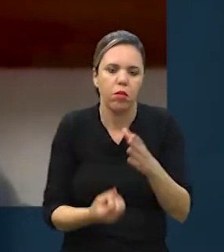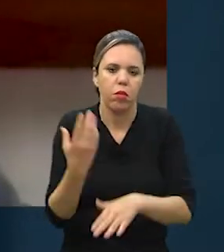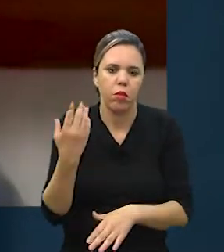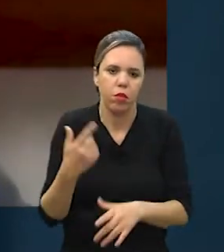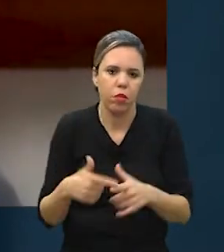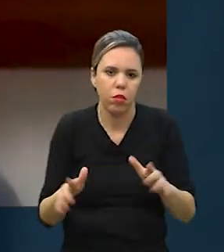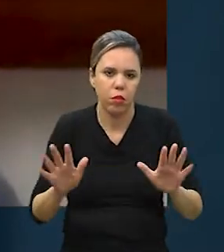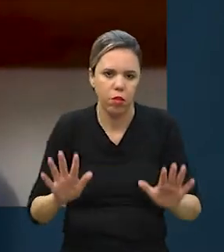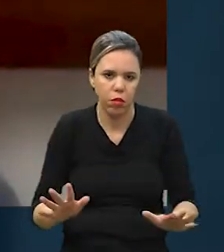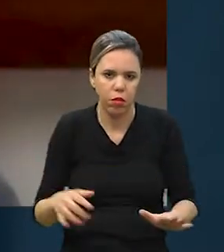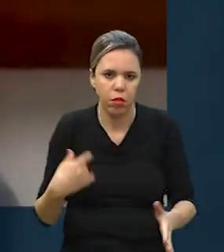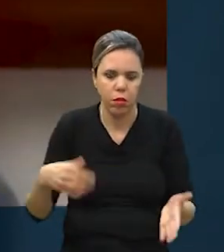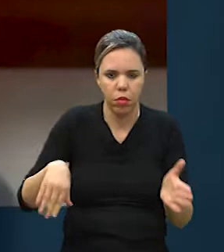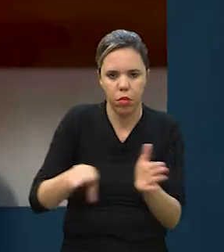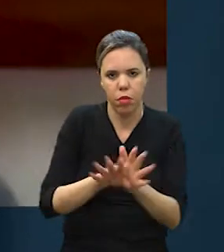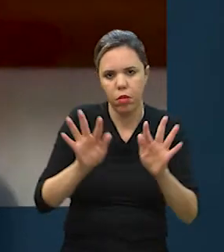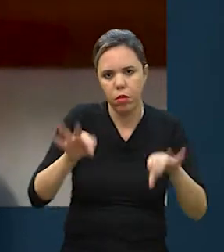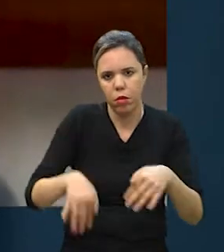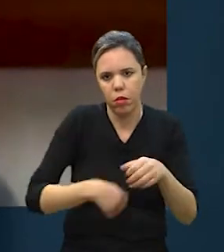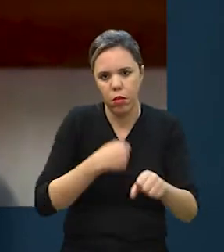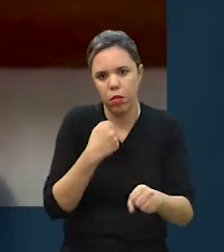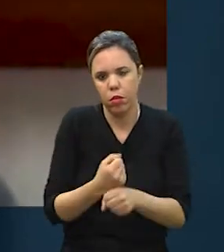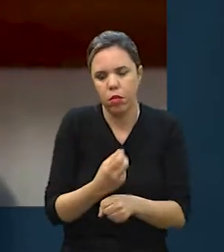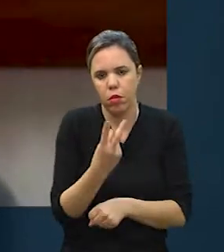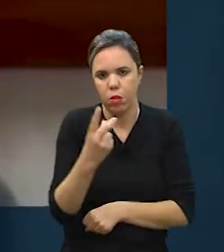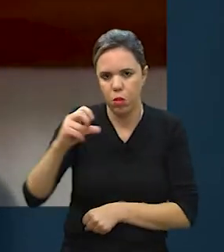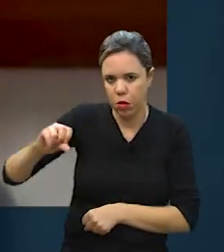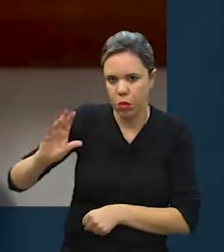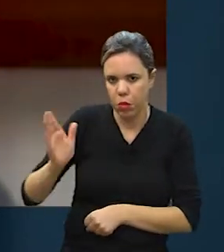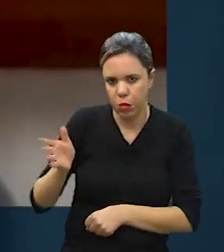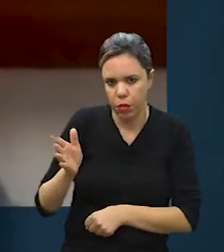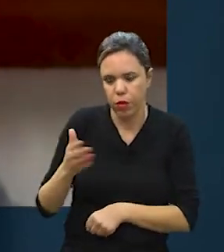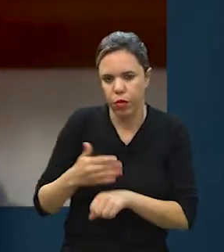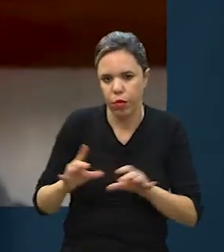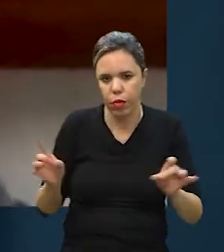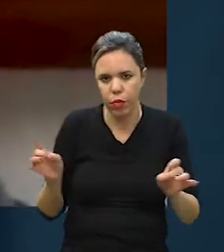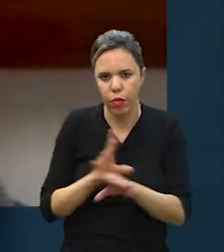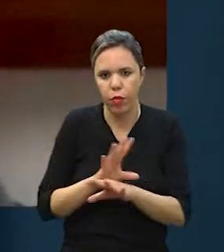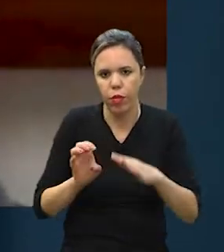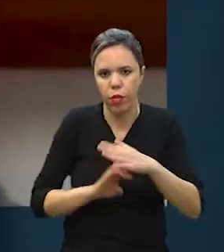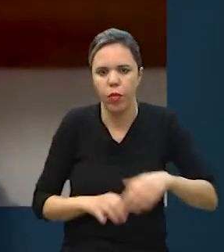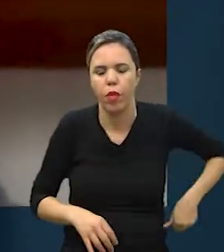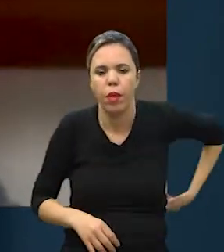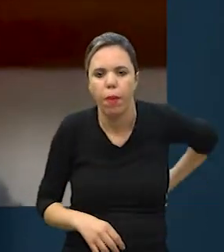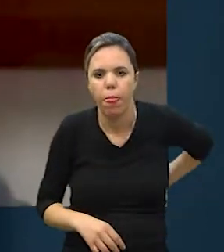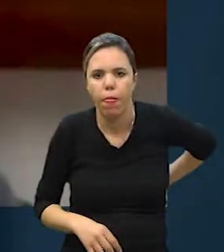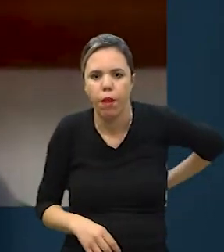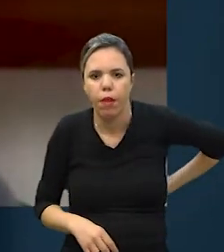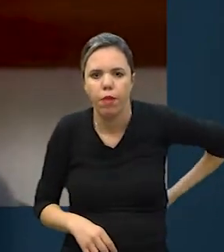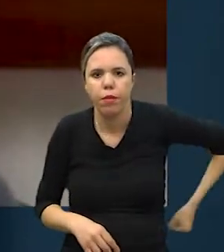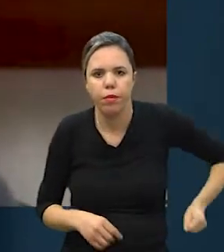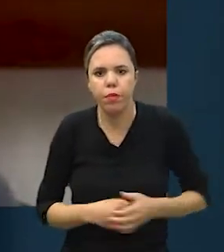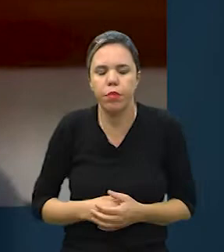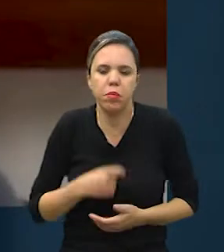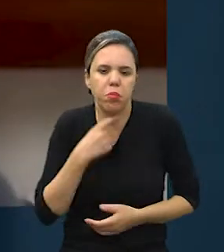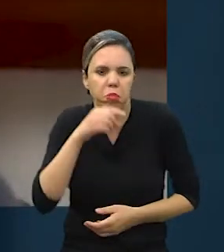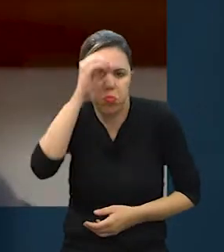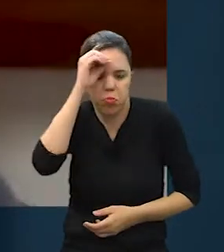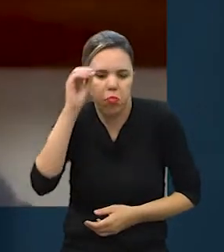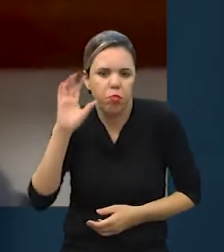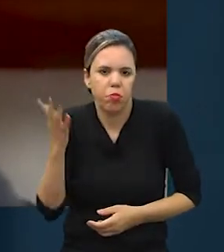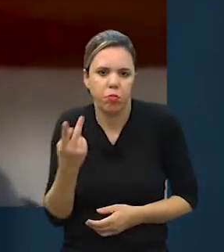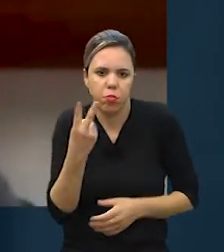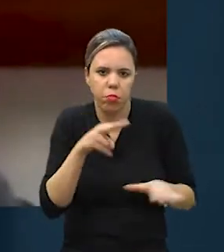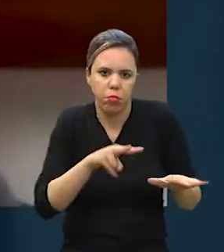acontecer, né? Então, quando chegou no final de 2019, já estava praticamente pronta a empresa. Ninguém